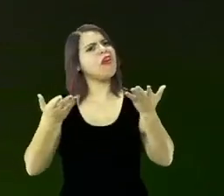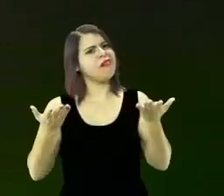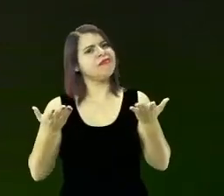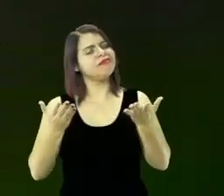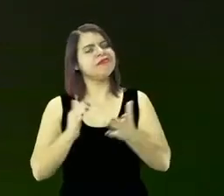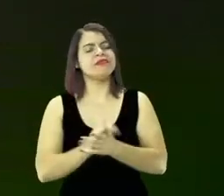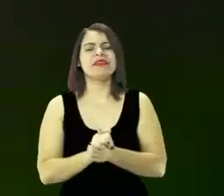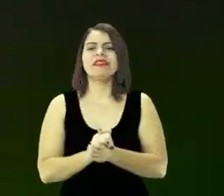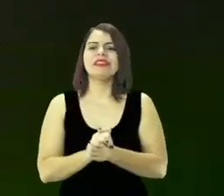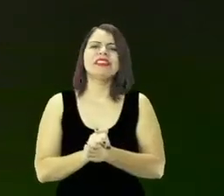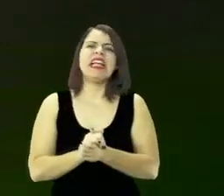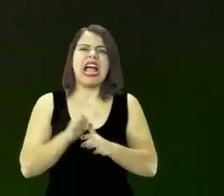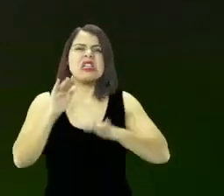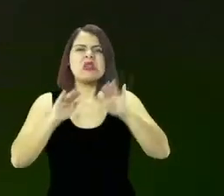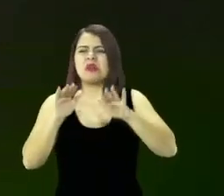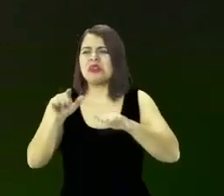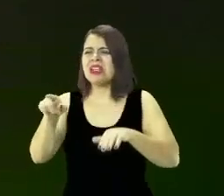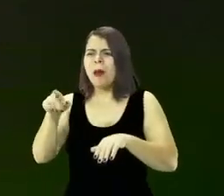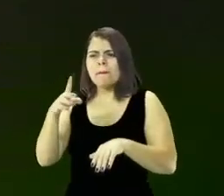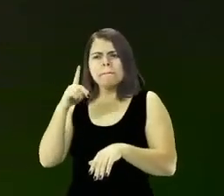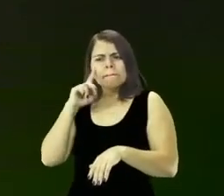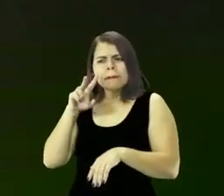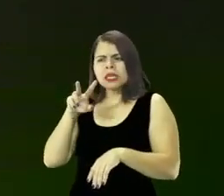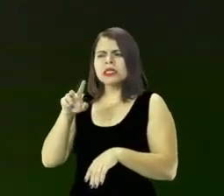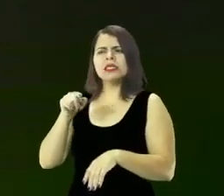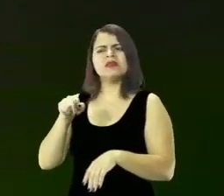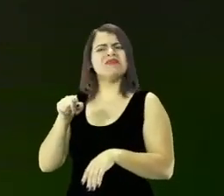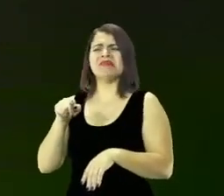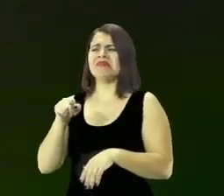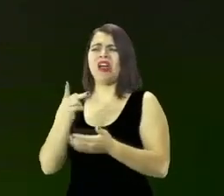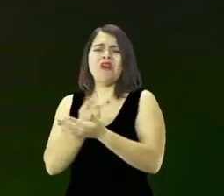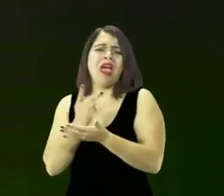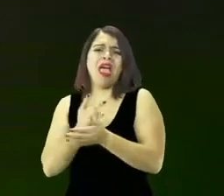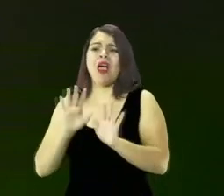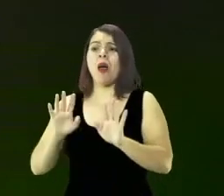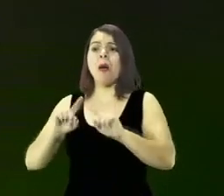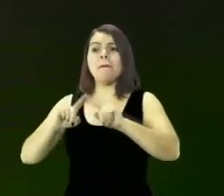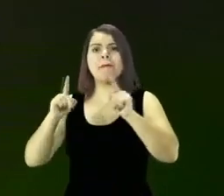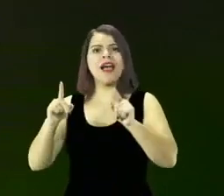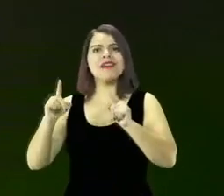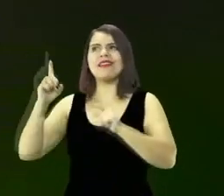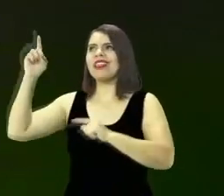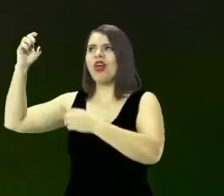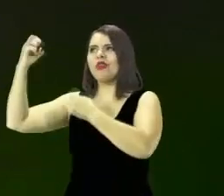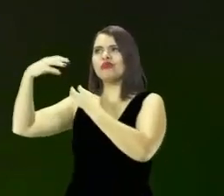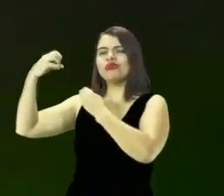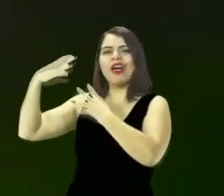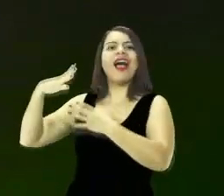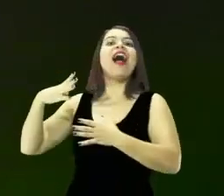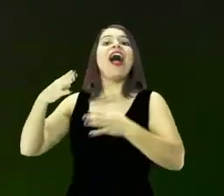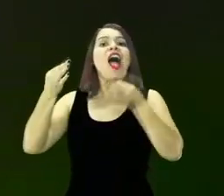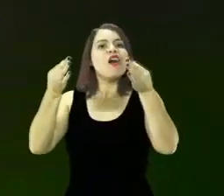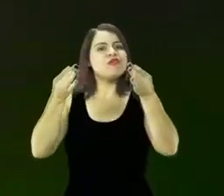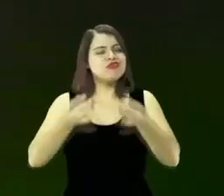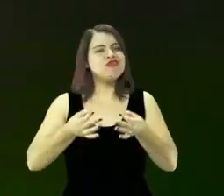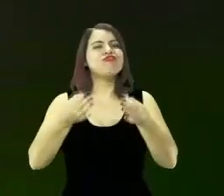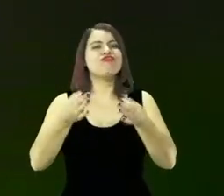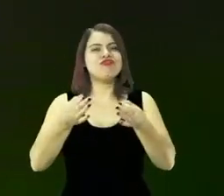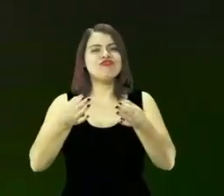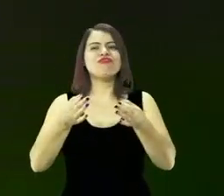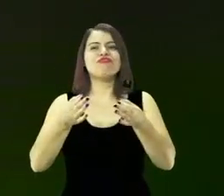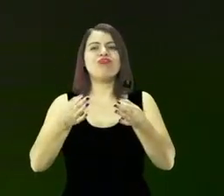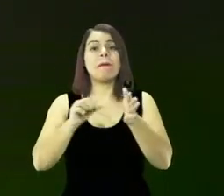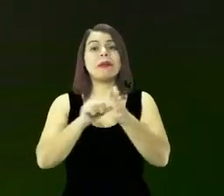conseguir avançar, elas começam a acertar. Mas num primeiro momento, é um acerto com muito esforço